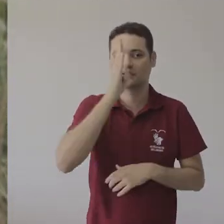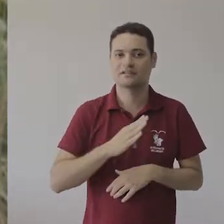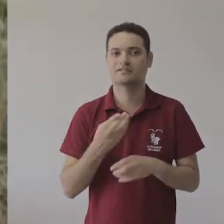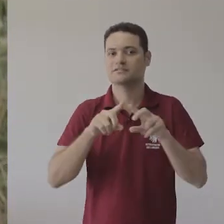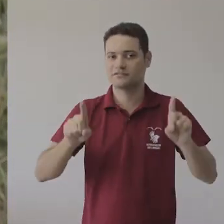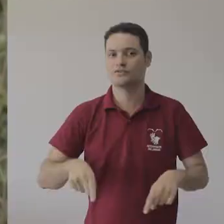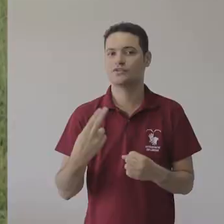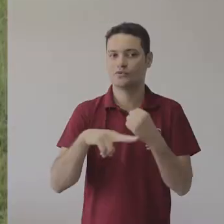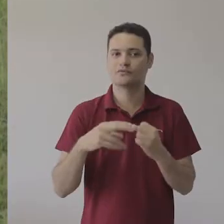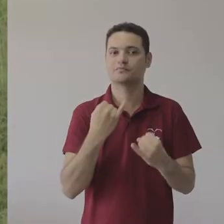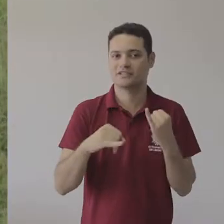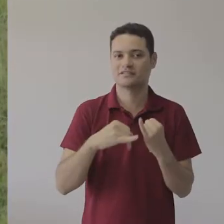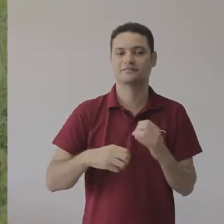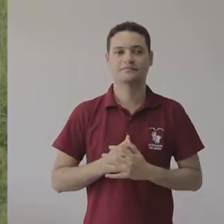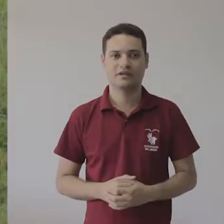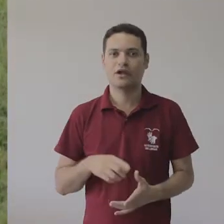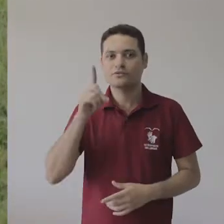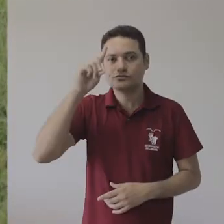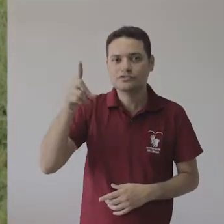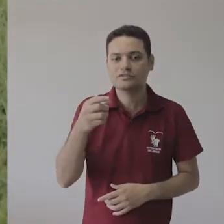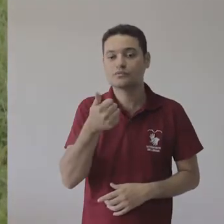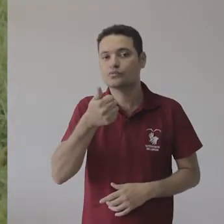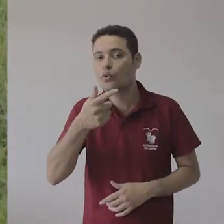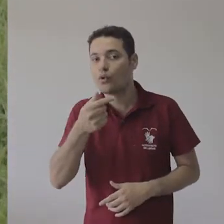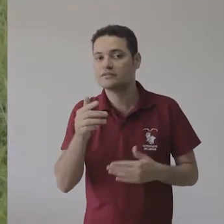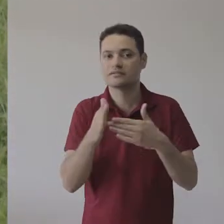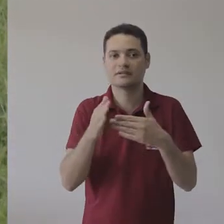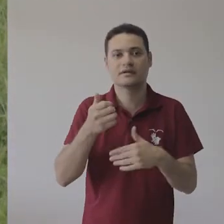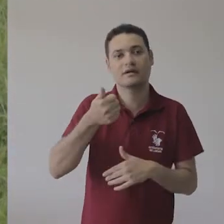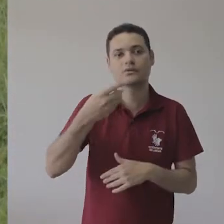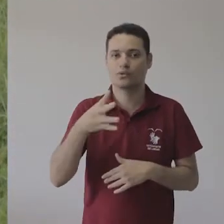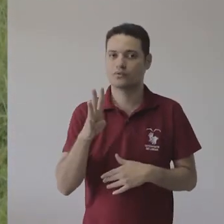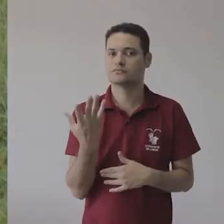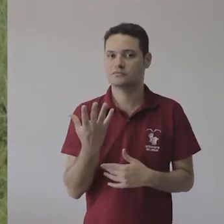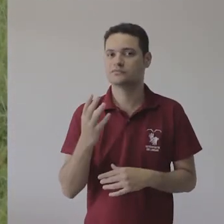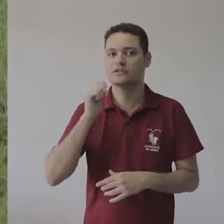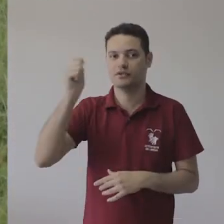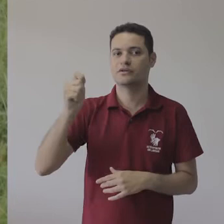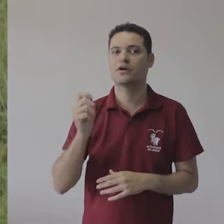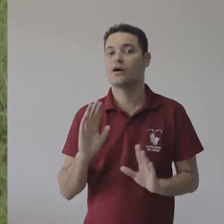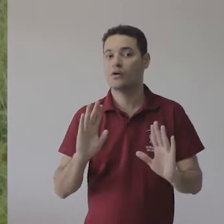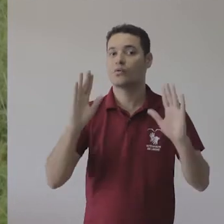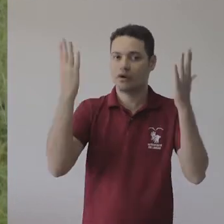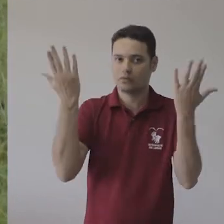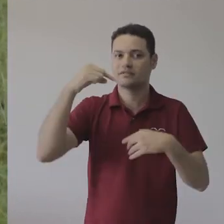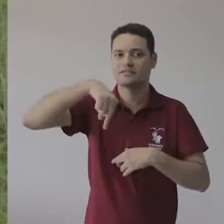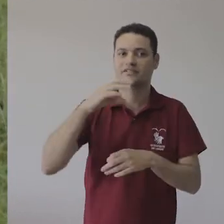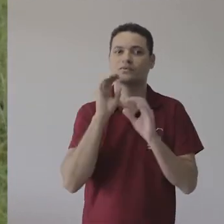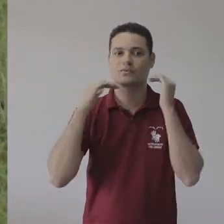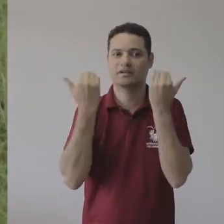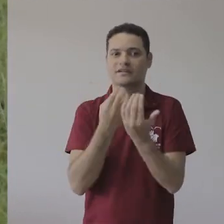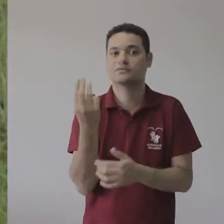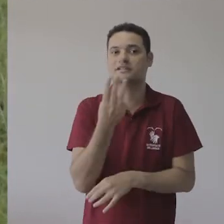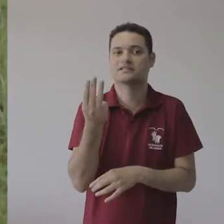UFES pagam meia. Entre os dias 12 e 14 de abril, a UFES recebe o 3º Congresso Brasil-Argentina de